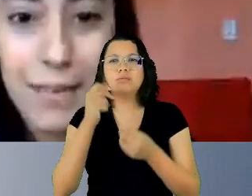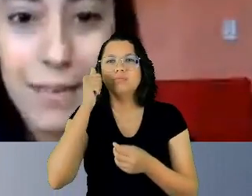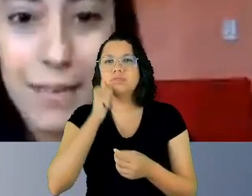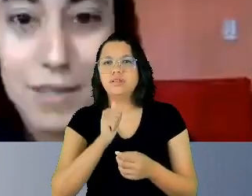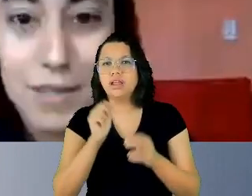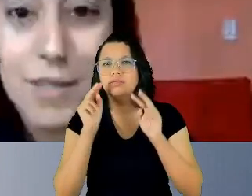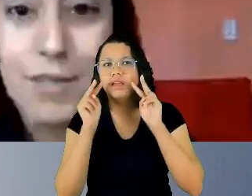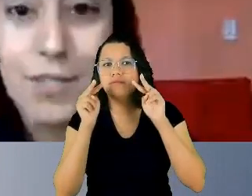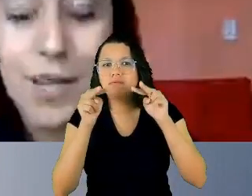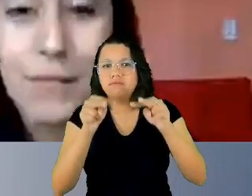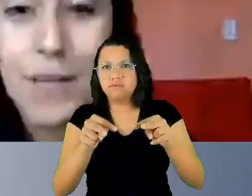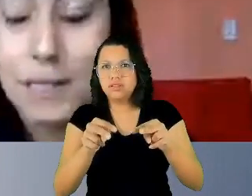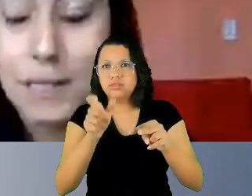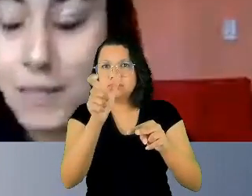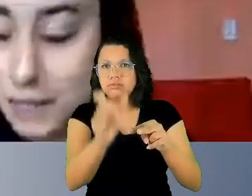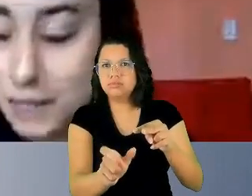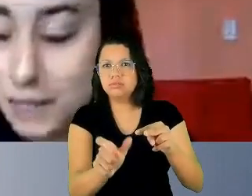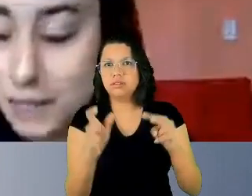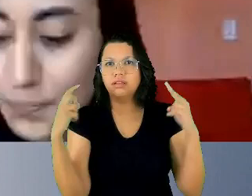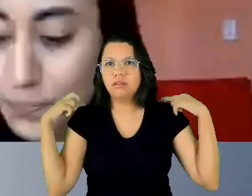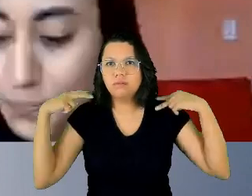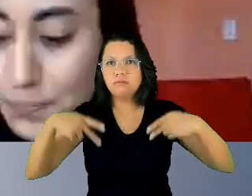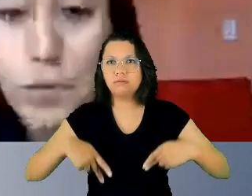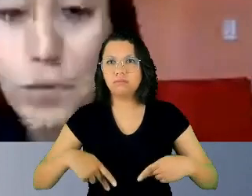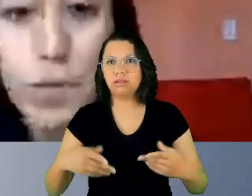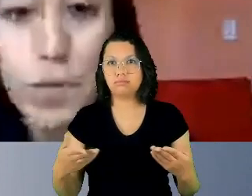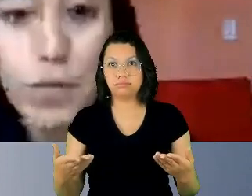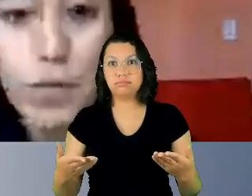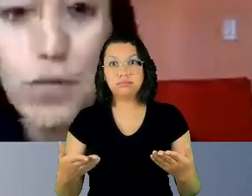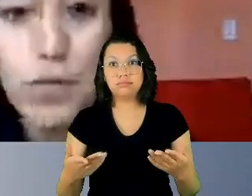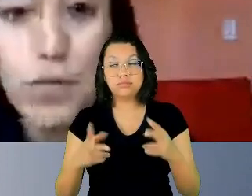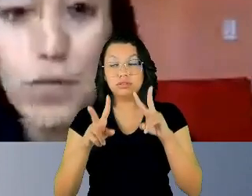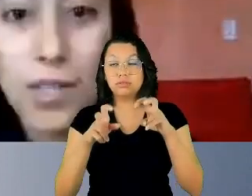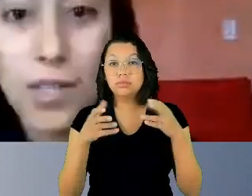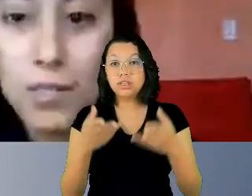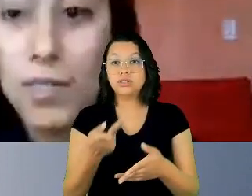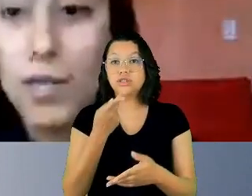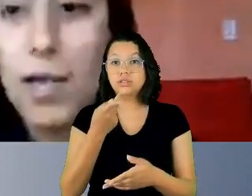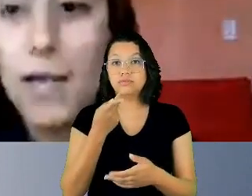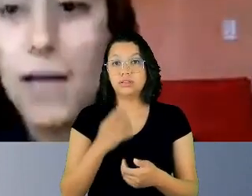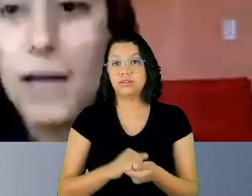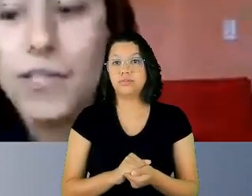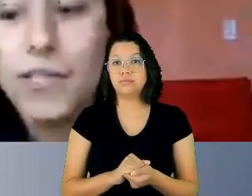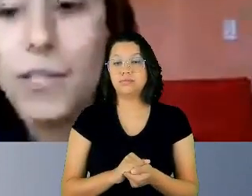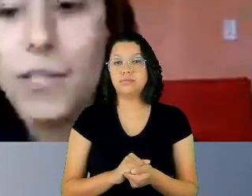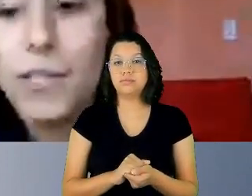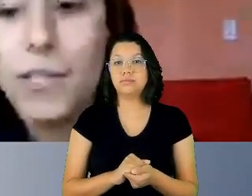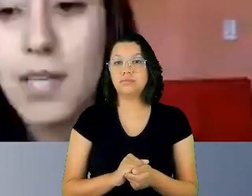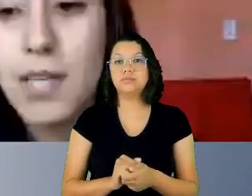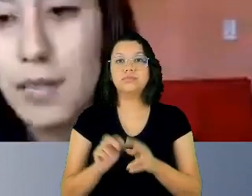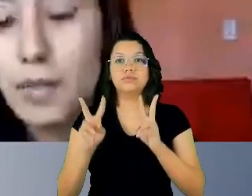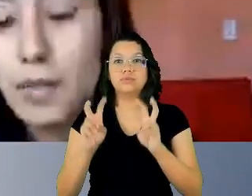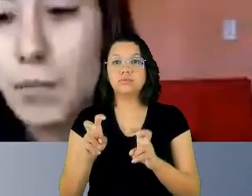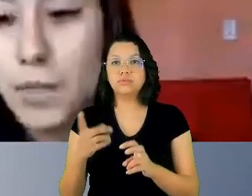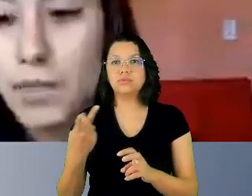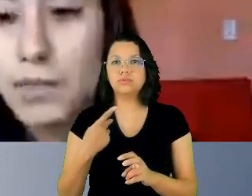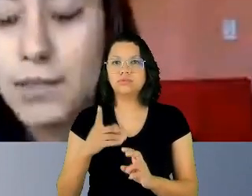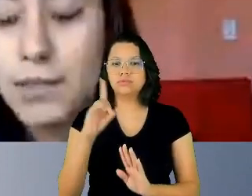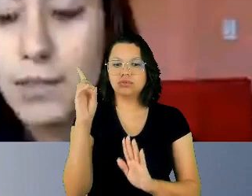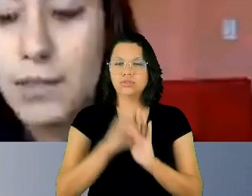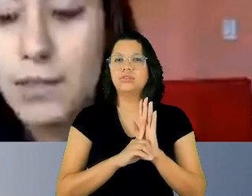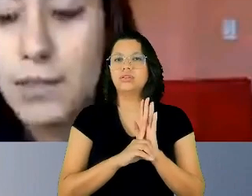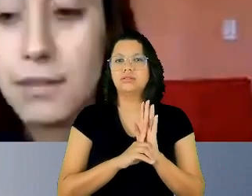É sobre isso que a gente está falando, né? sobre o nosso direito de serem enxergados como